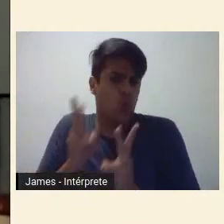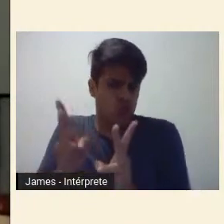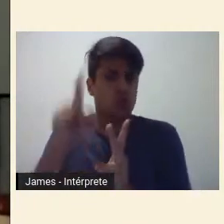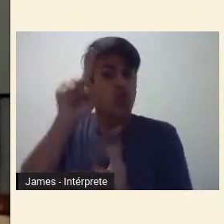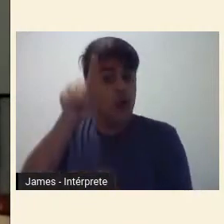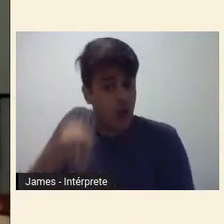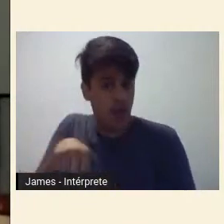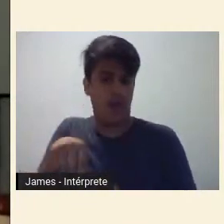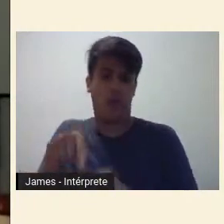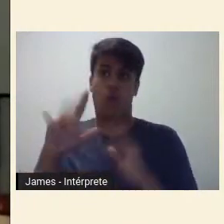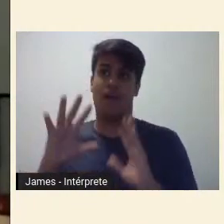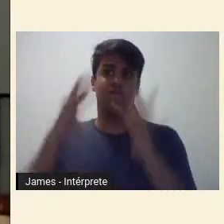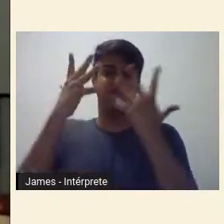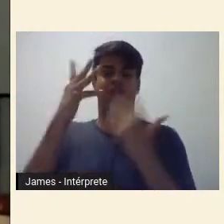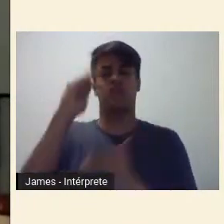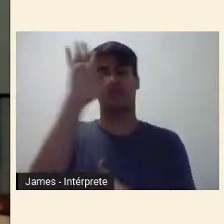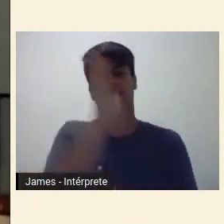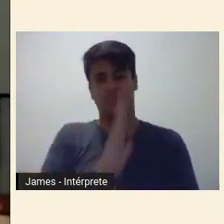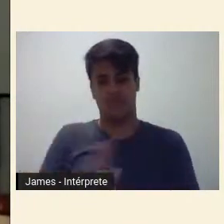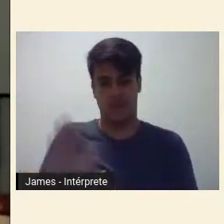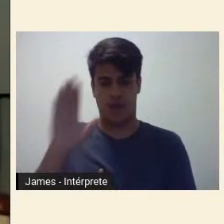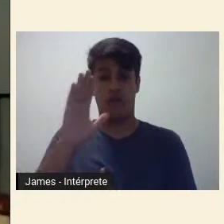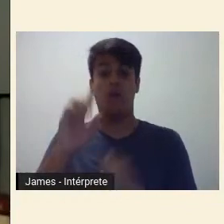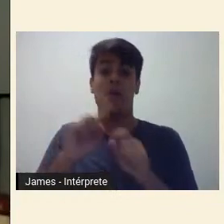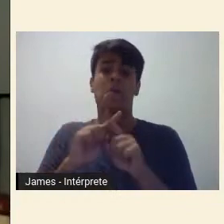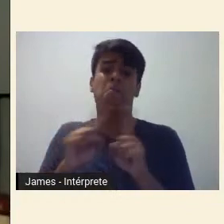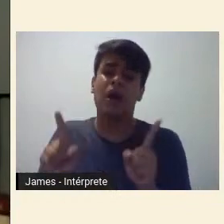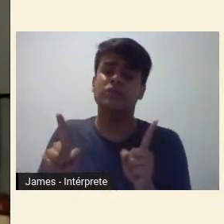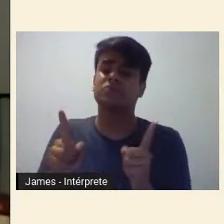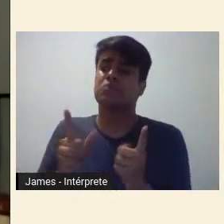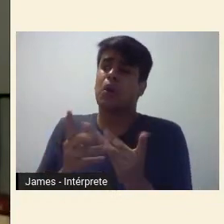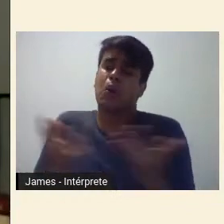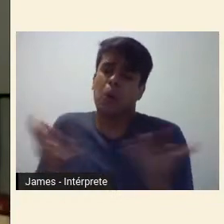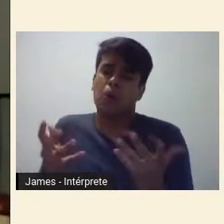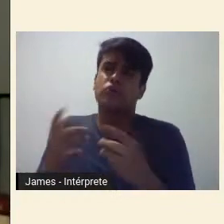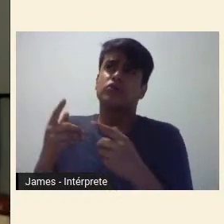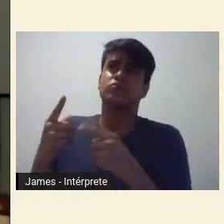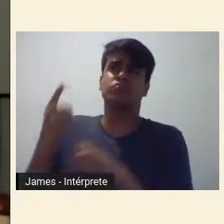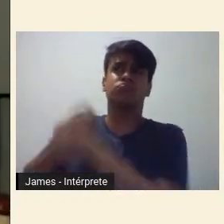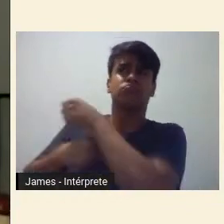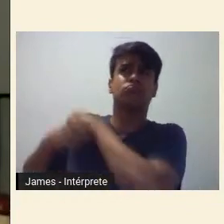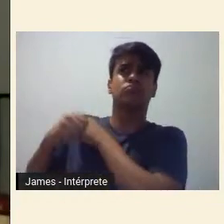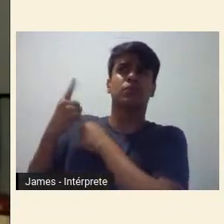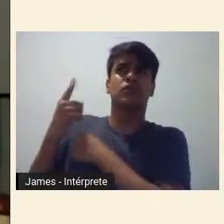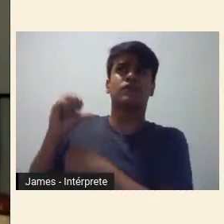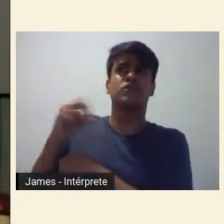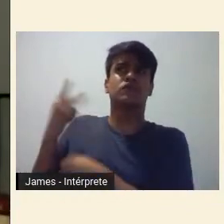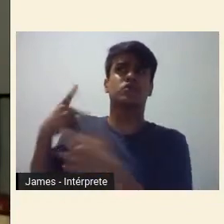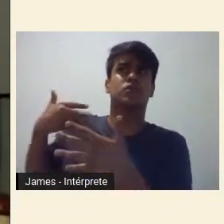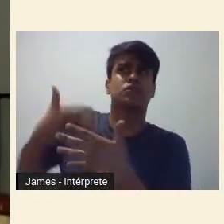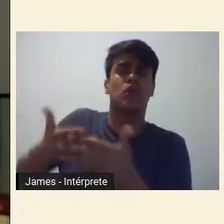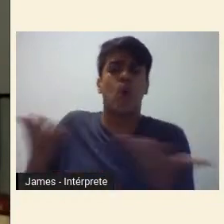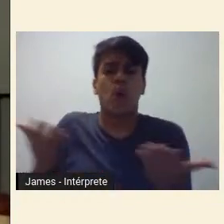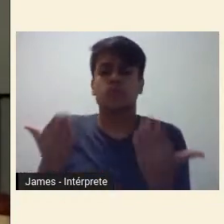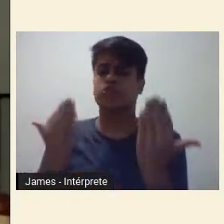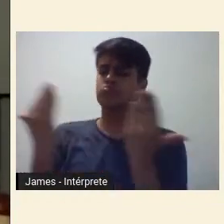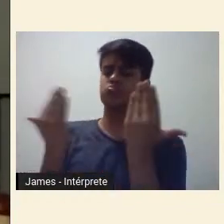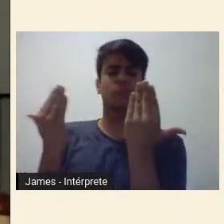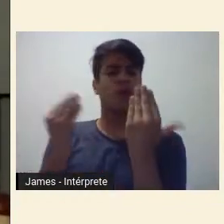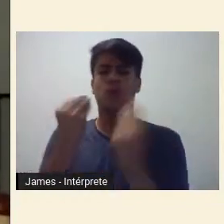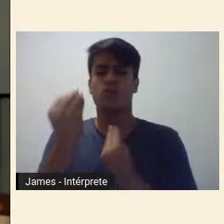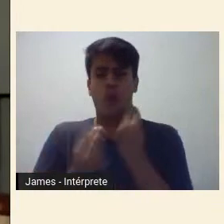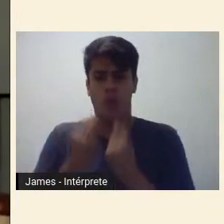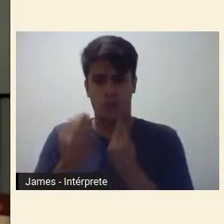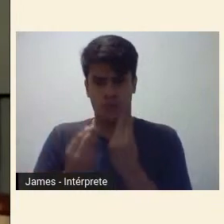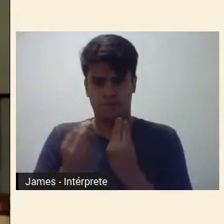prospectiva. O que a semana ainda diz sobre o país e sobre nós em 2022? De fato, o que